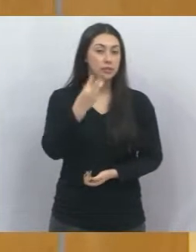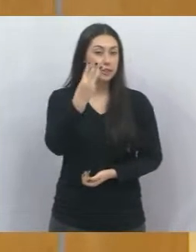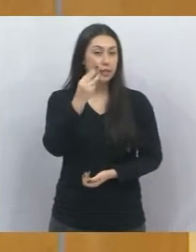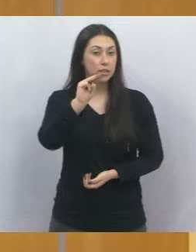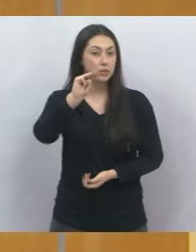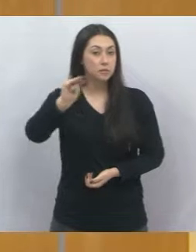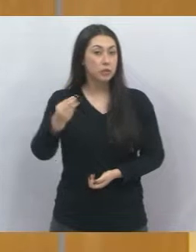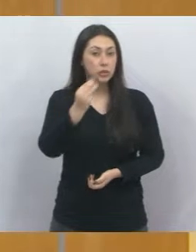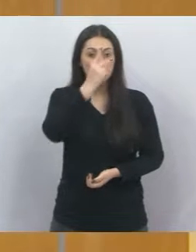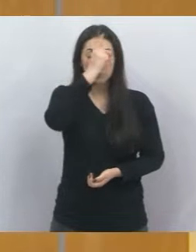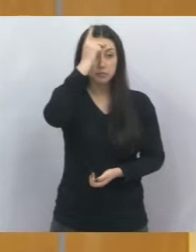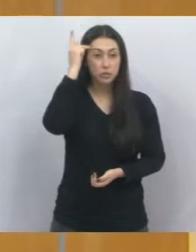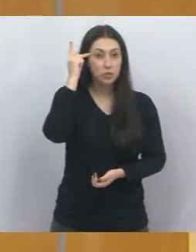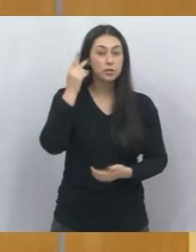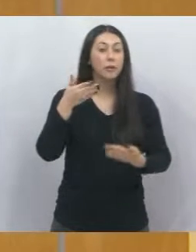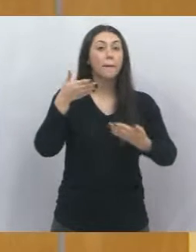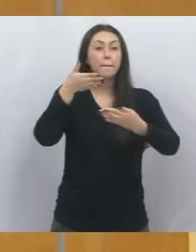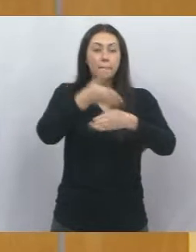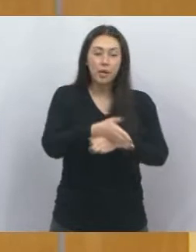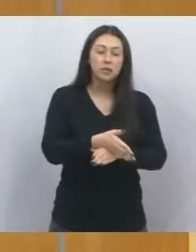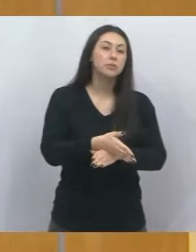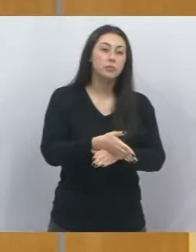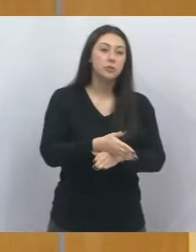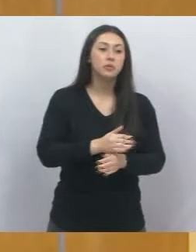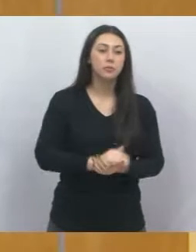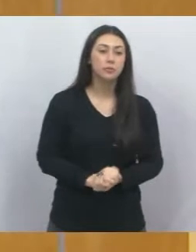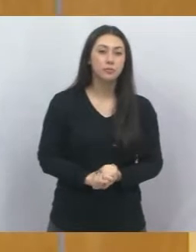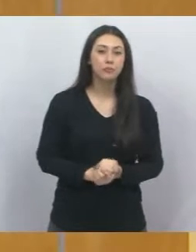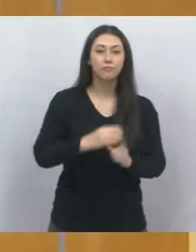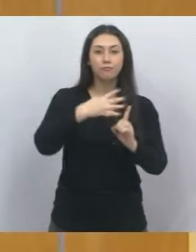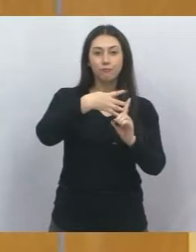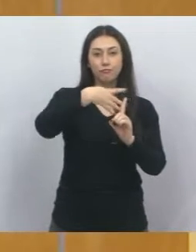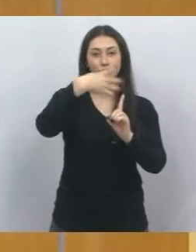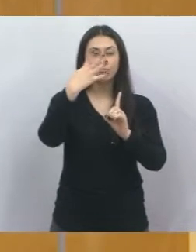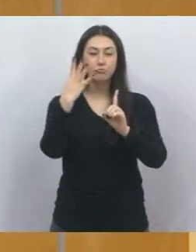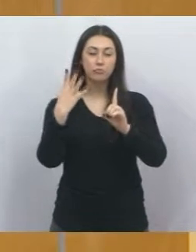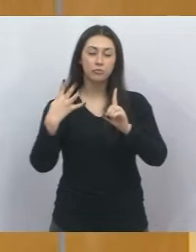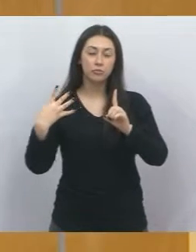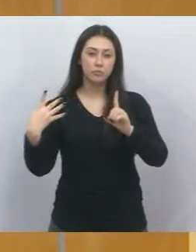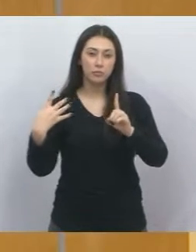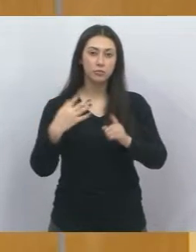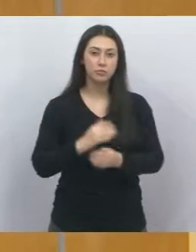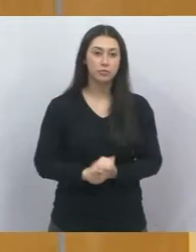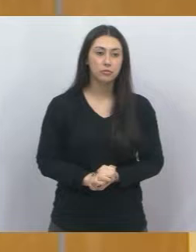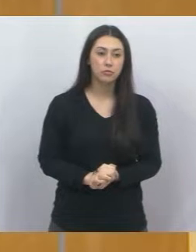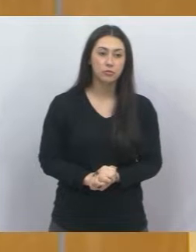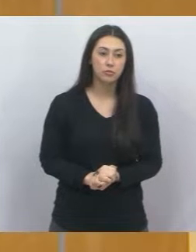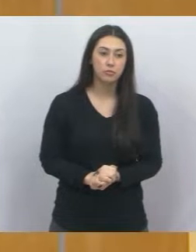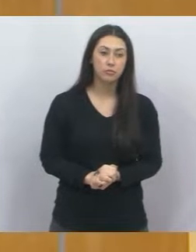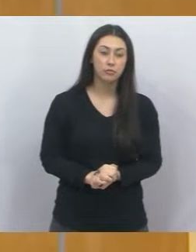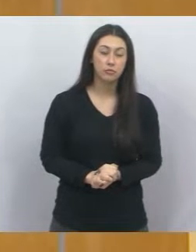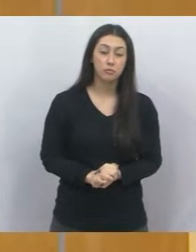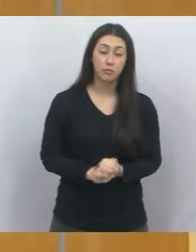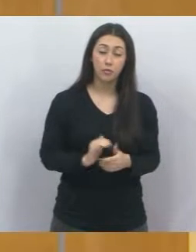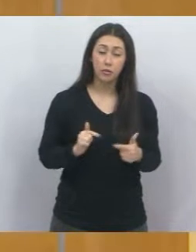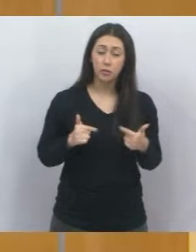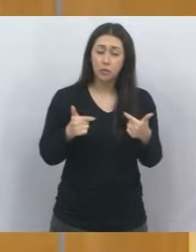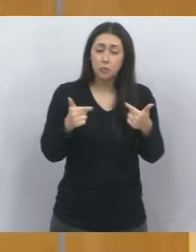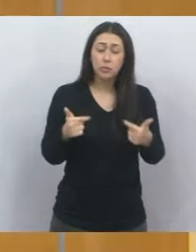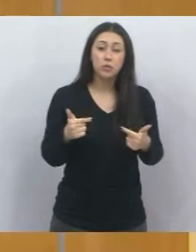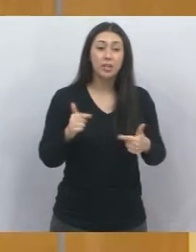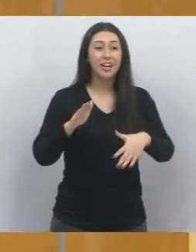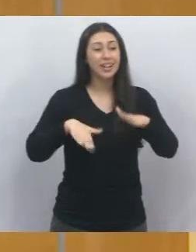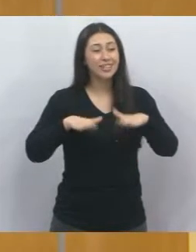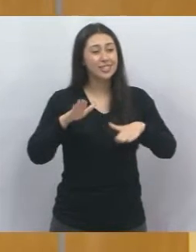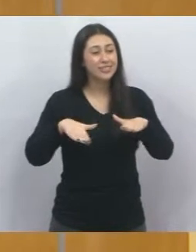de pessoas participando dela. LGBT é uma causa que às vezes